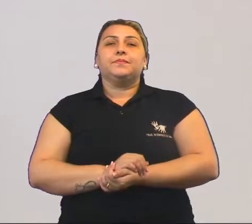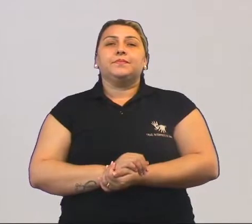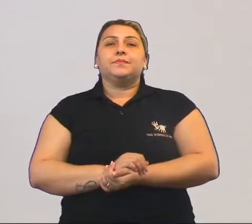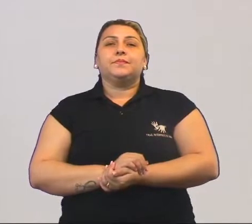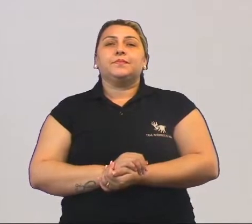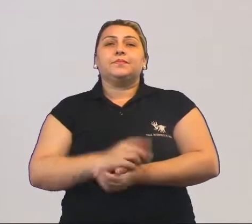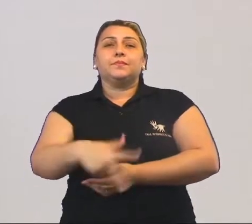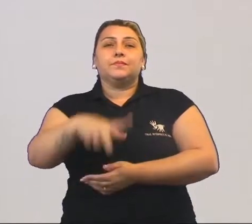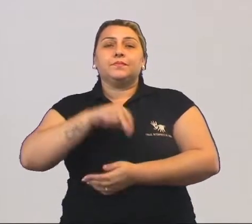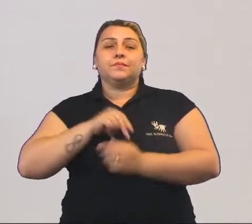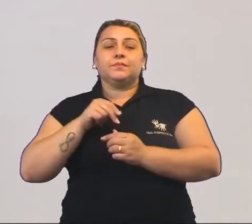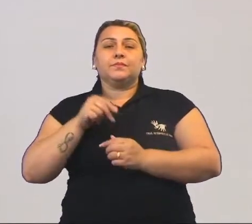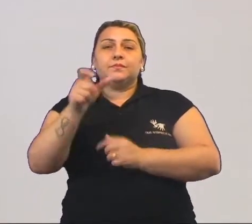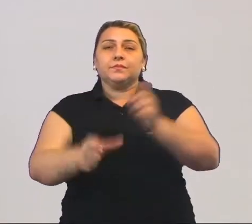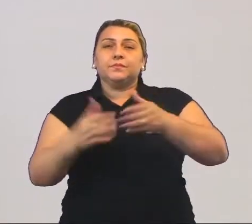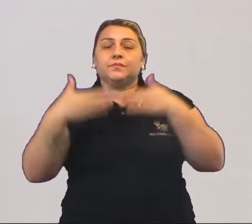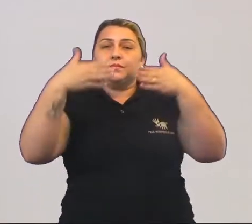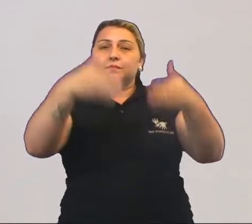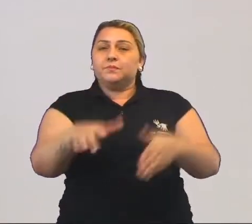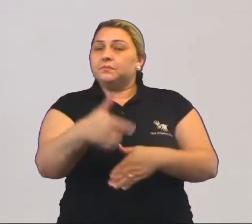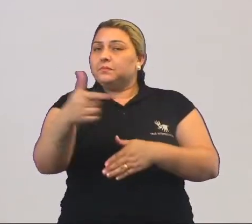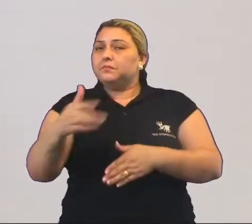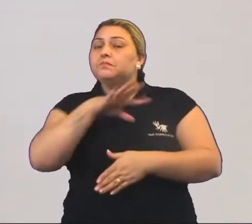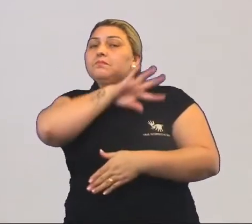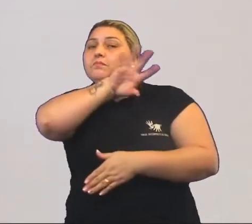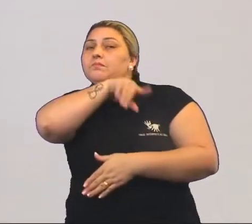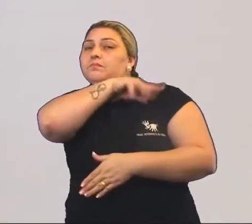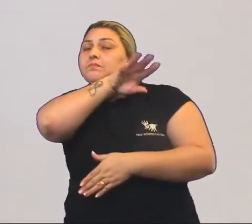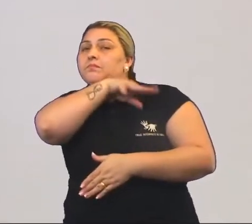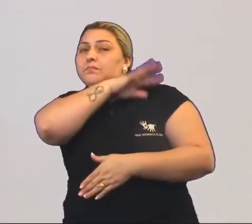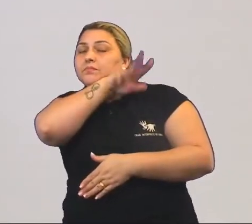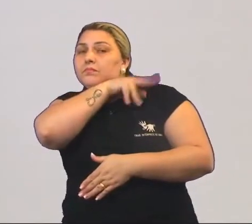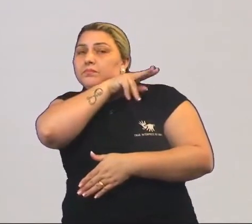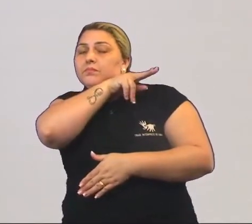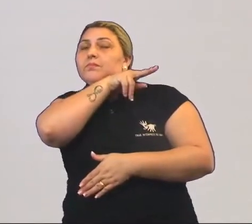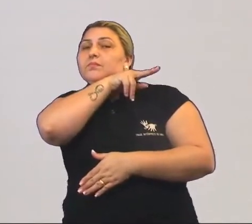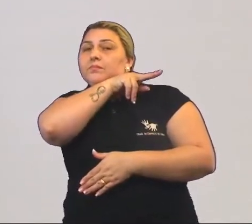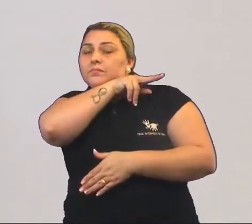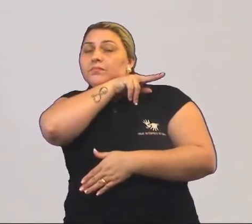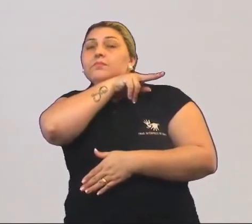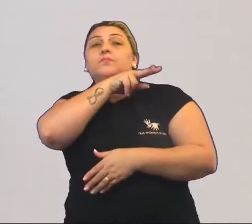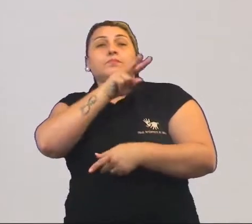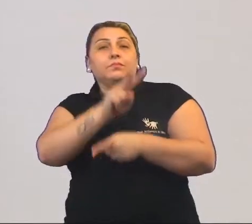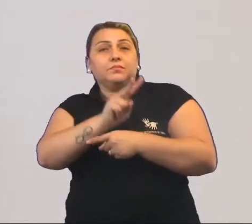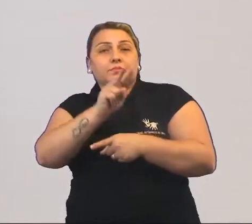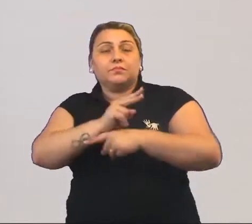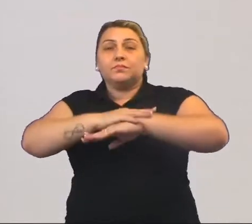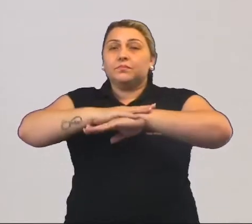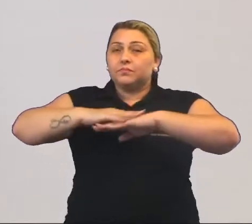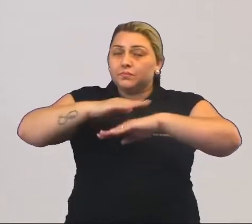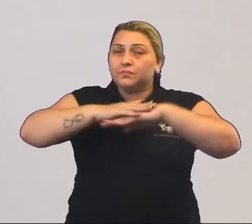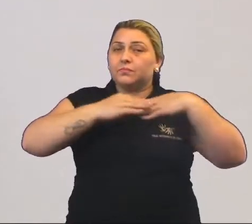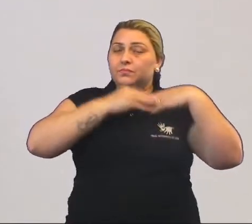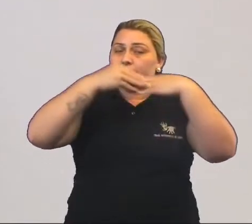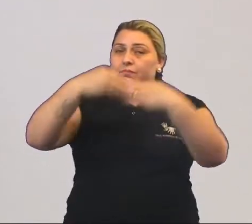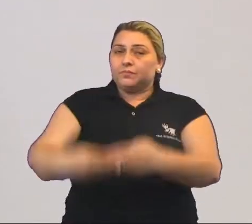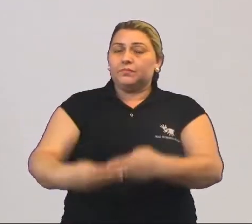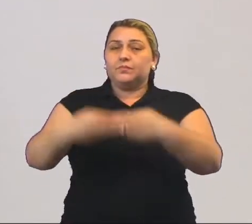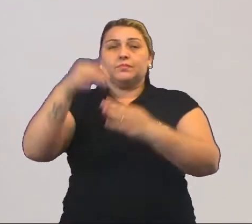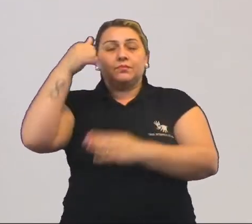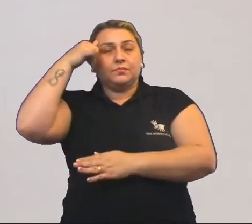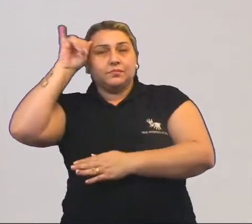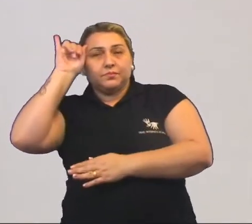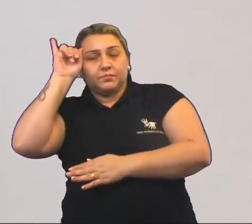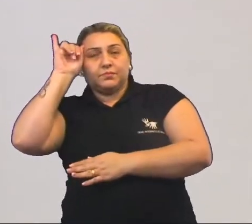portugueses chegaram aqui, não existiam muitos animais domesticados. Então, o eles fizeram? Trouxeram bois,